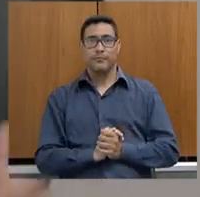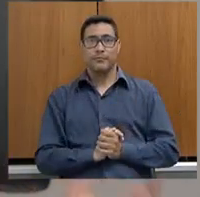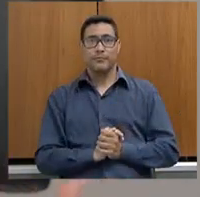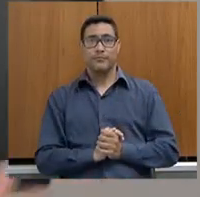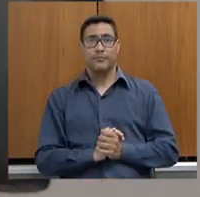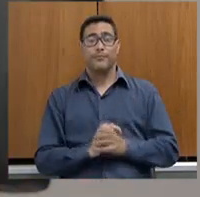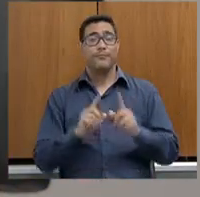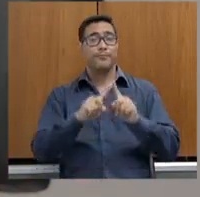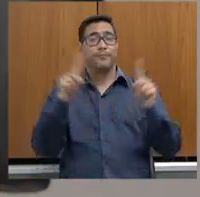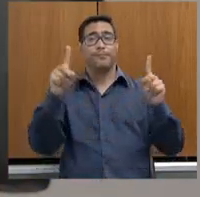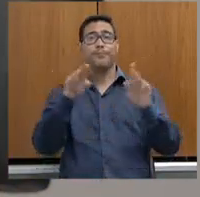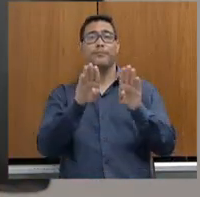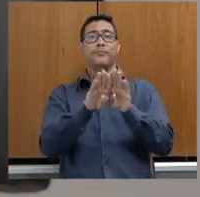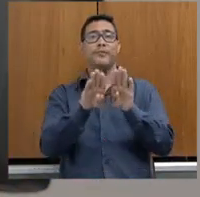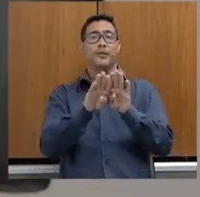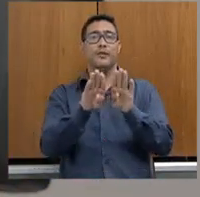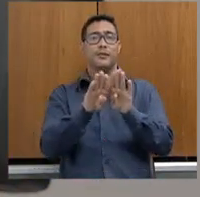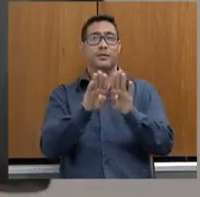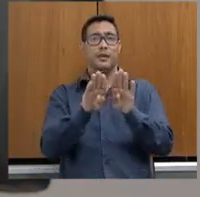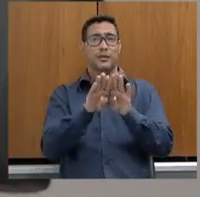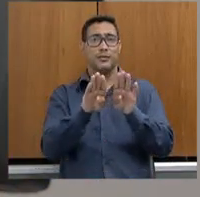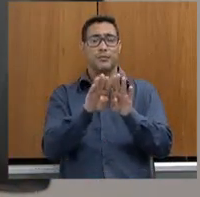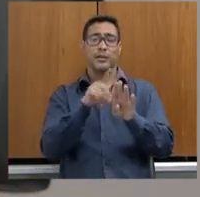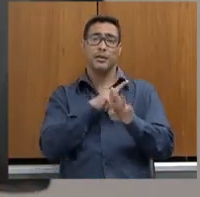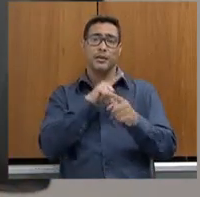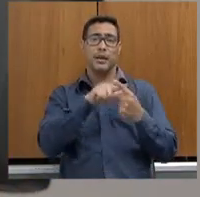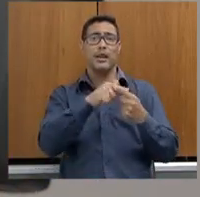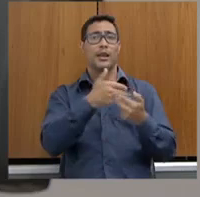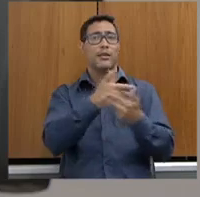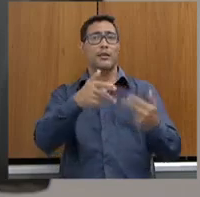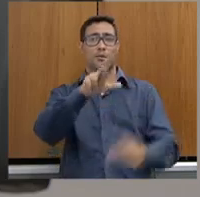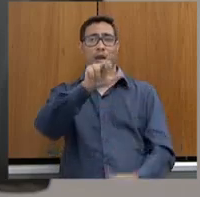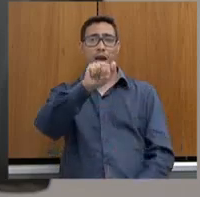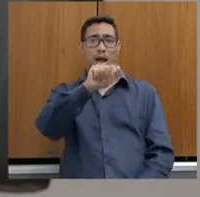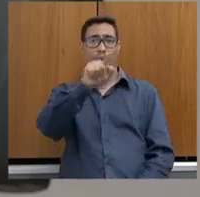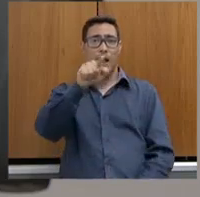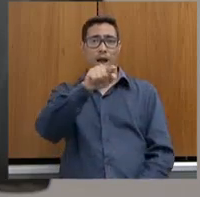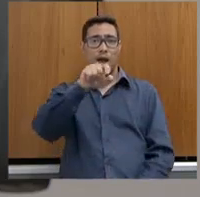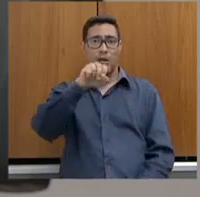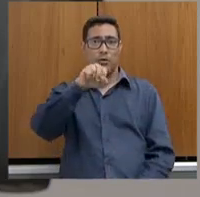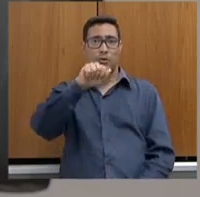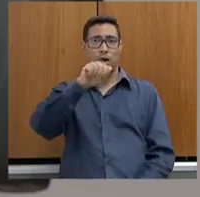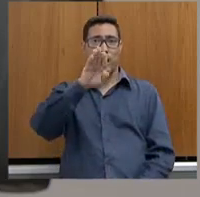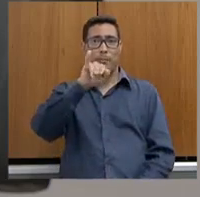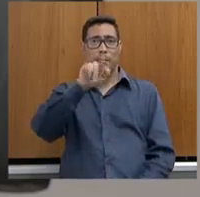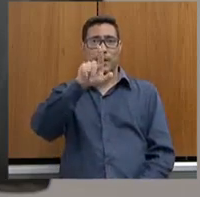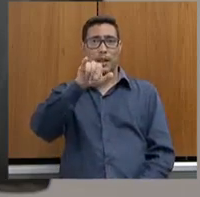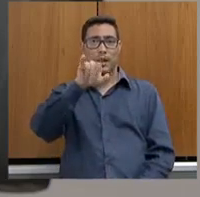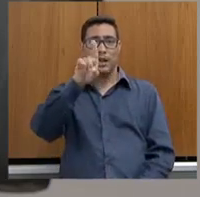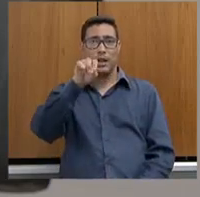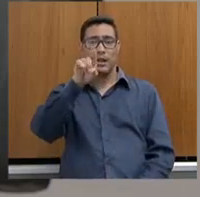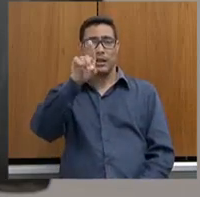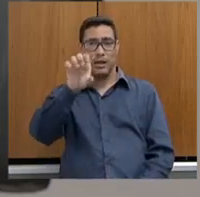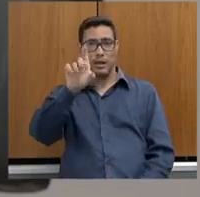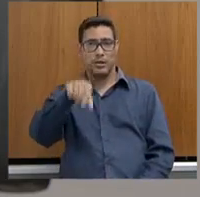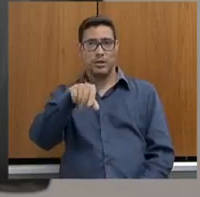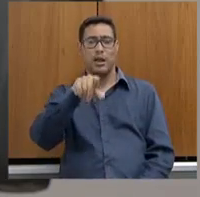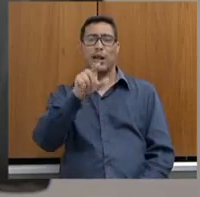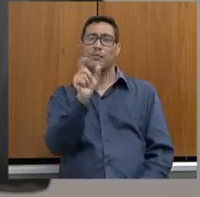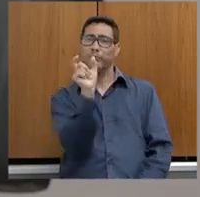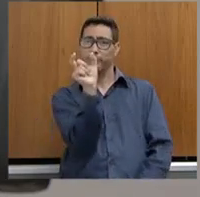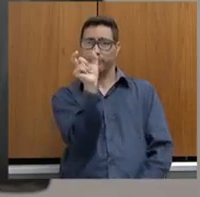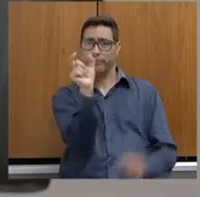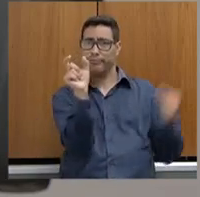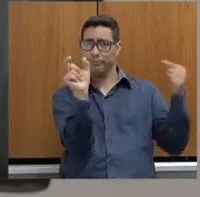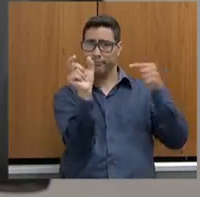Mas também nós temos a questão da razoabilidade. Nós inserimos, inclusive, esse princípio na Constituição do Estado, razoabilidade.